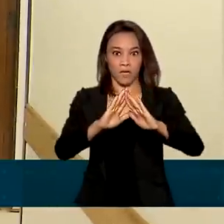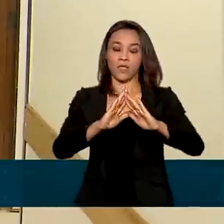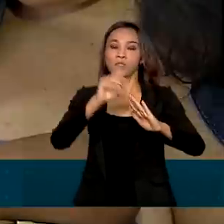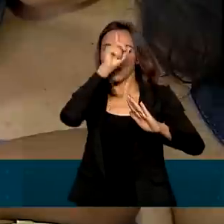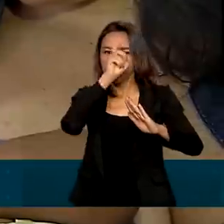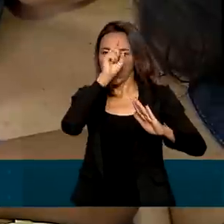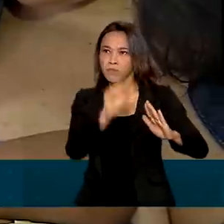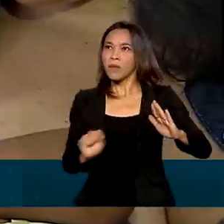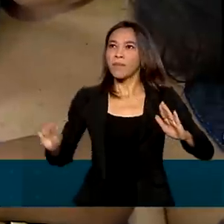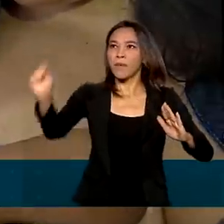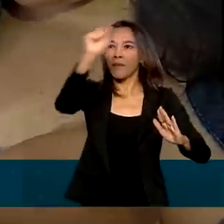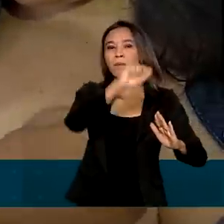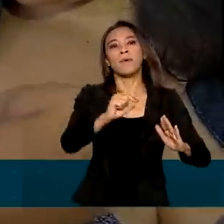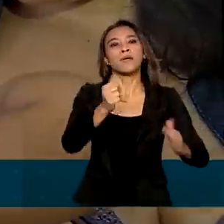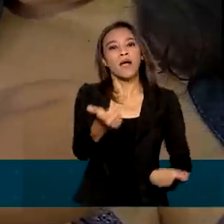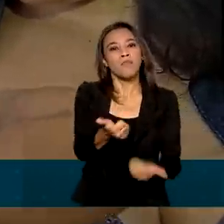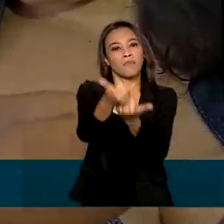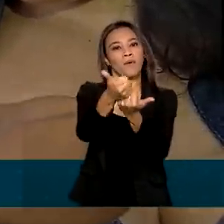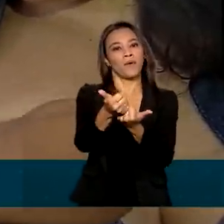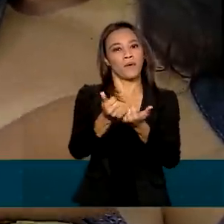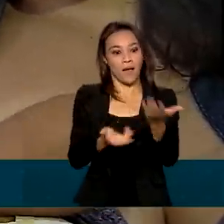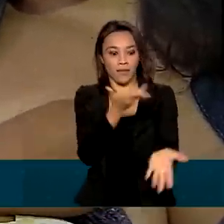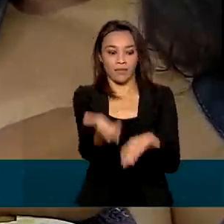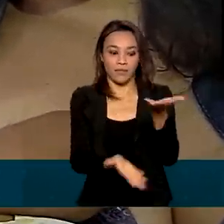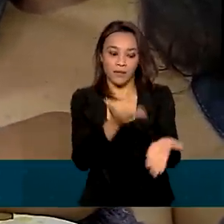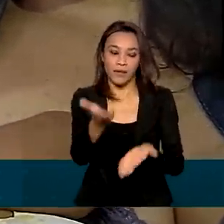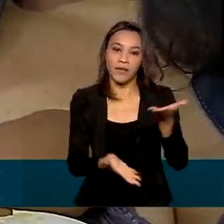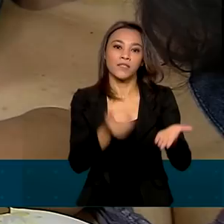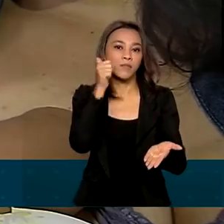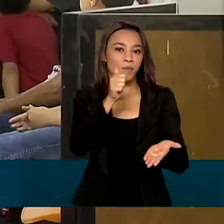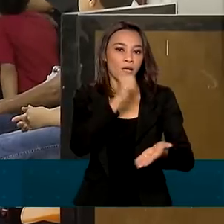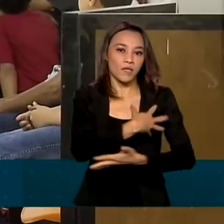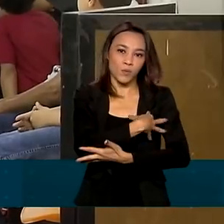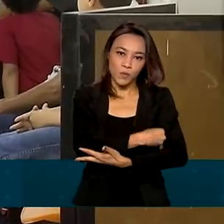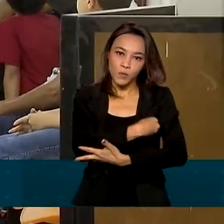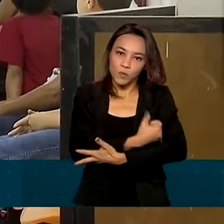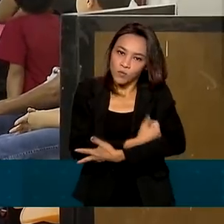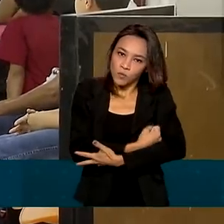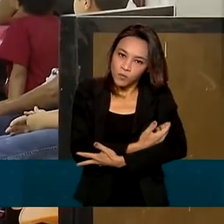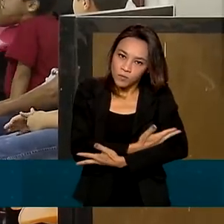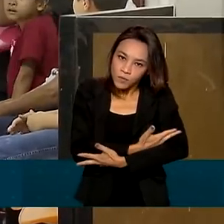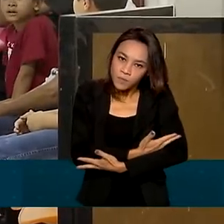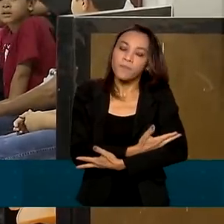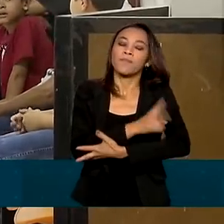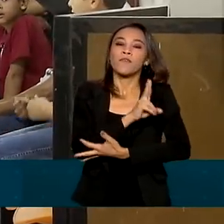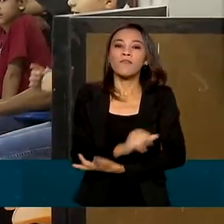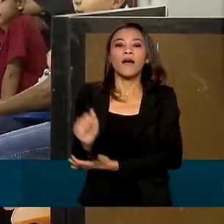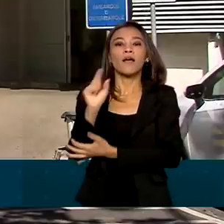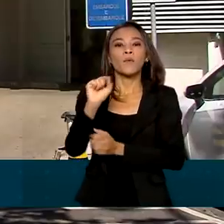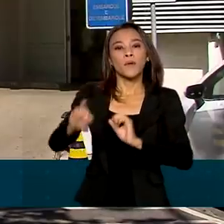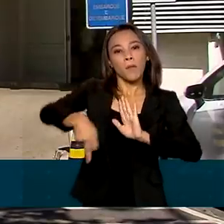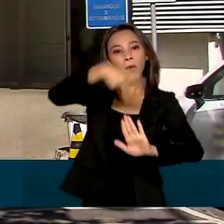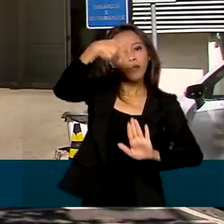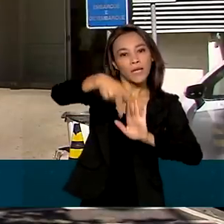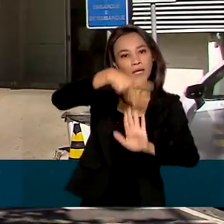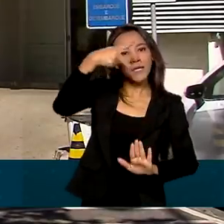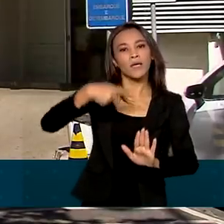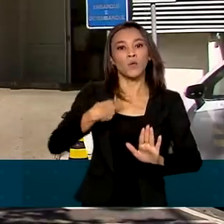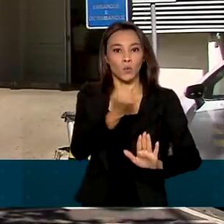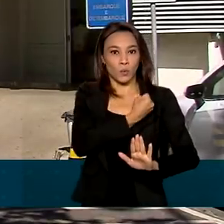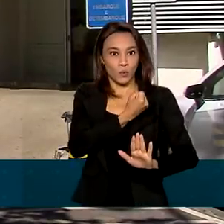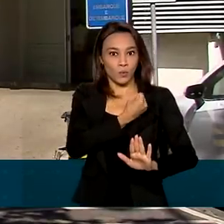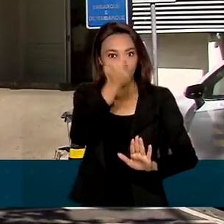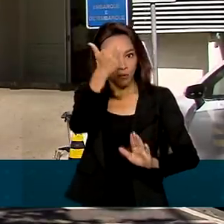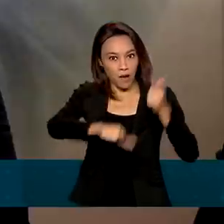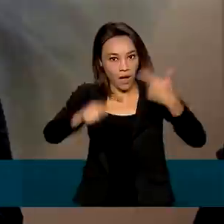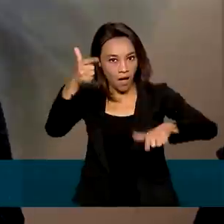criança, referência no atendimento a gestantes e lactantes. Uma portaria vai ampliar o número de instituições credenciadas em